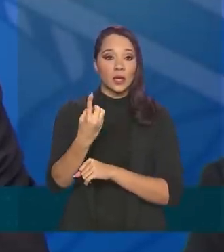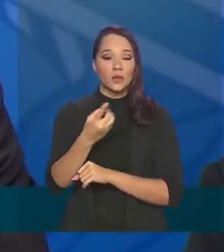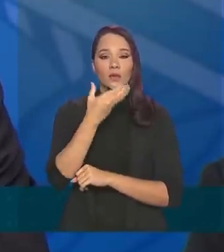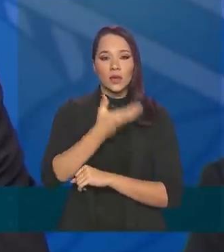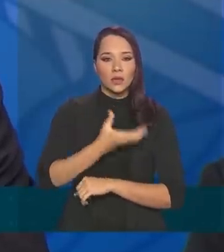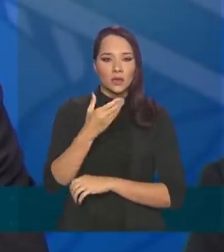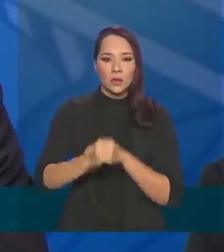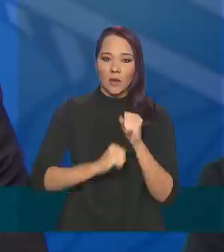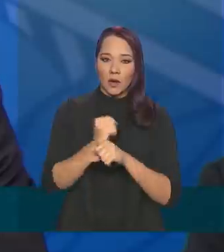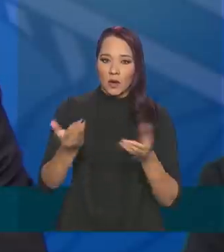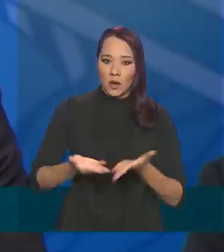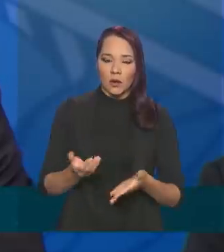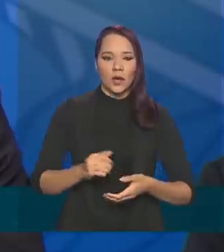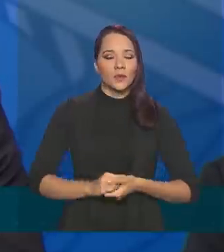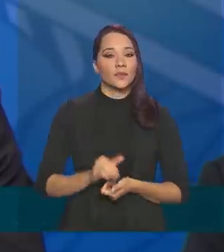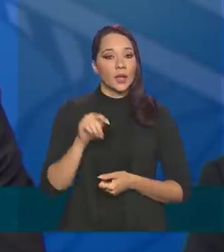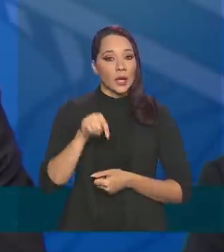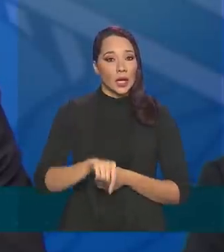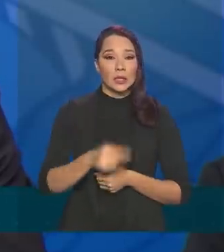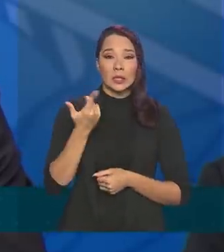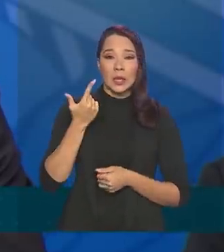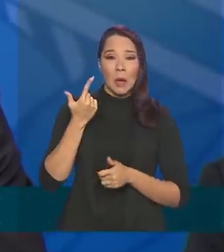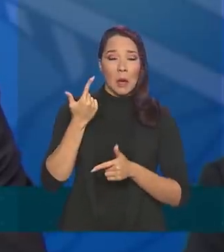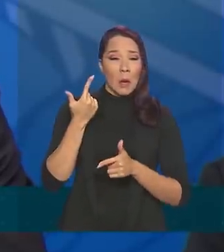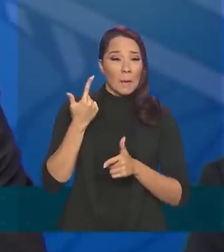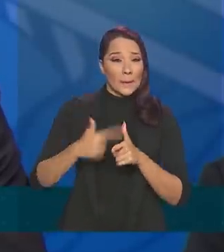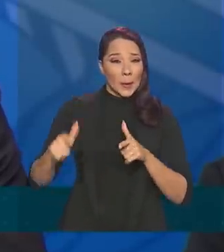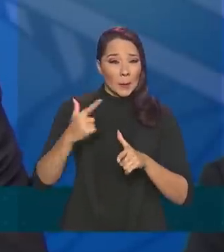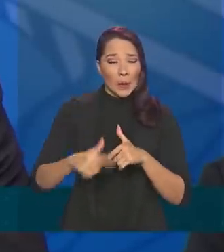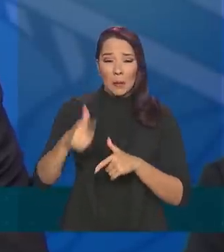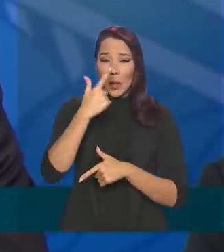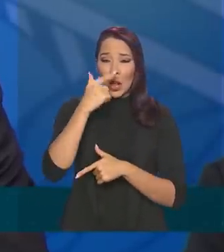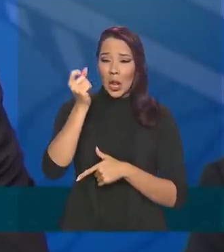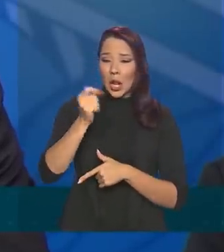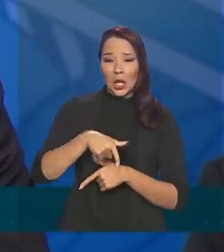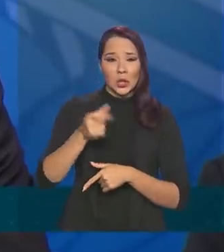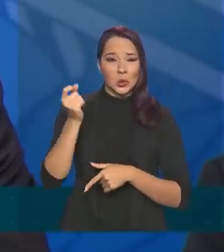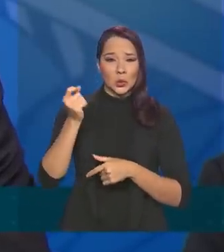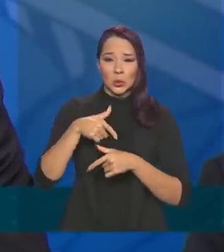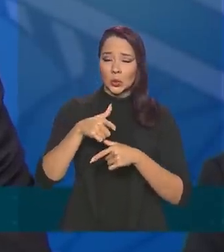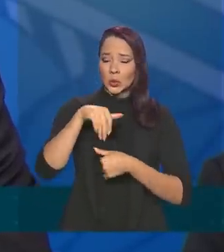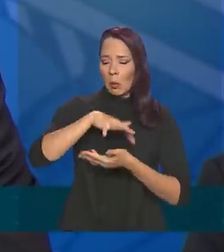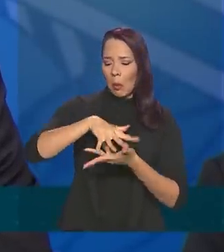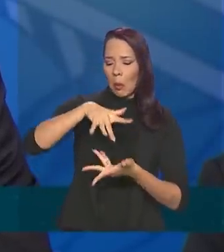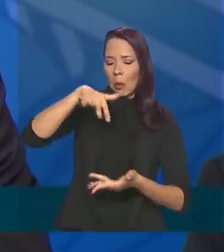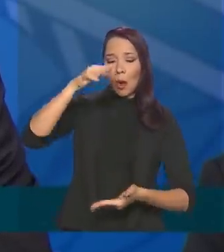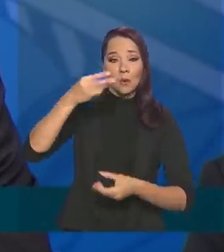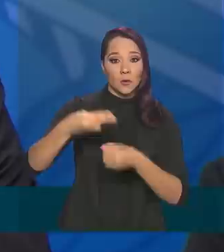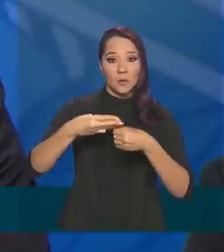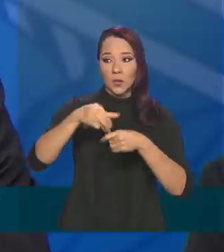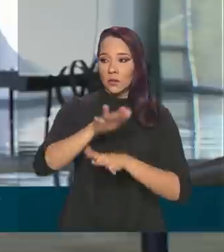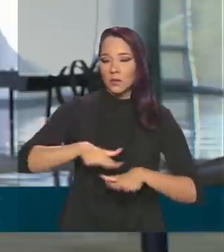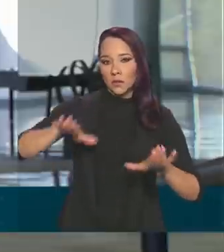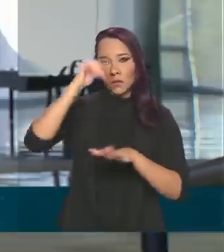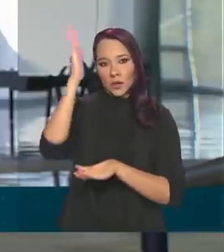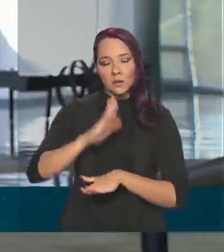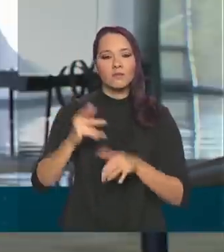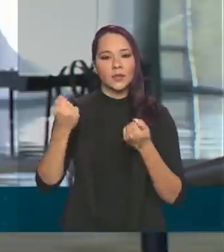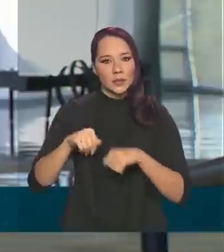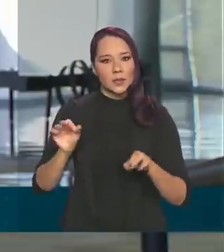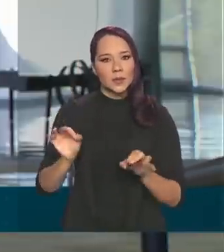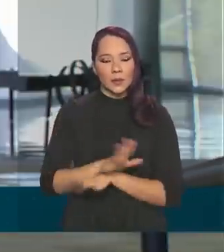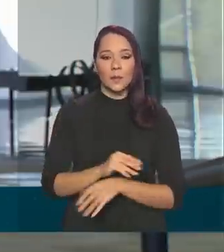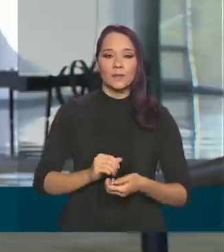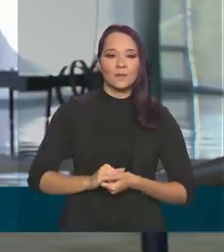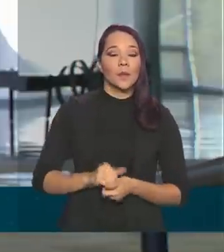Essa epidemia dos lixões em praticamente 100% dos municípios brasileiros precisa acabar. Mais de 100